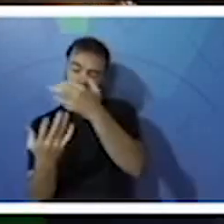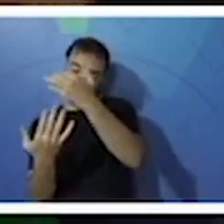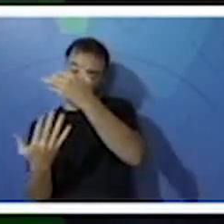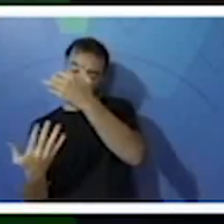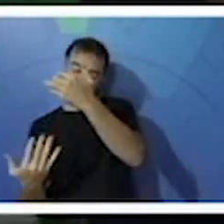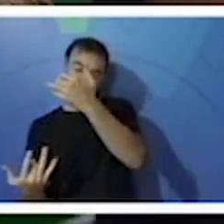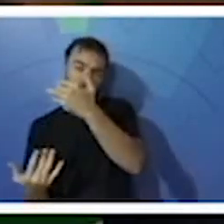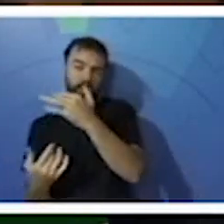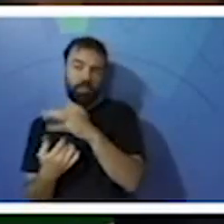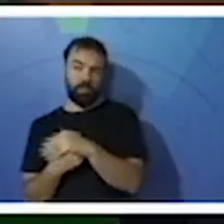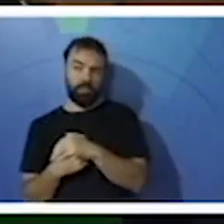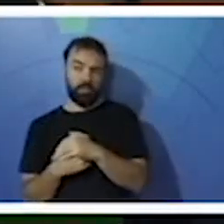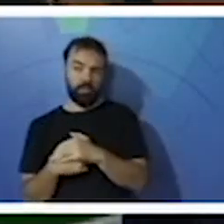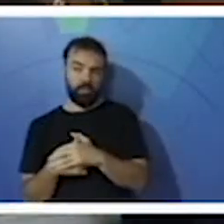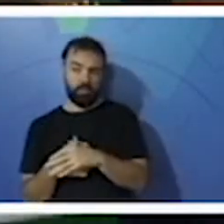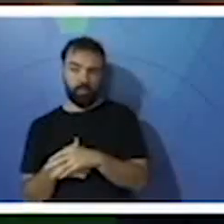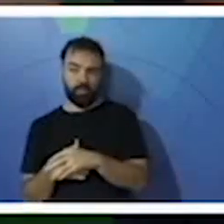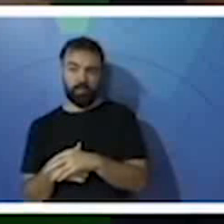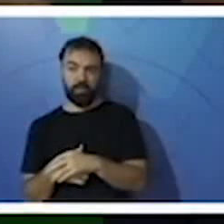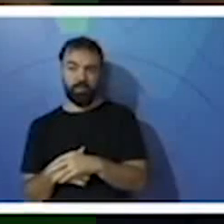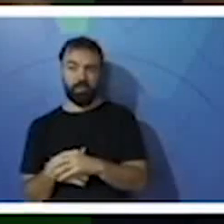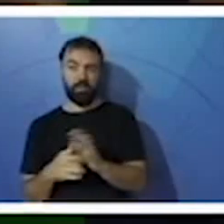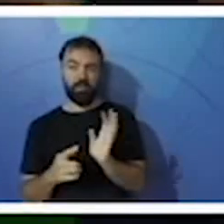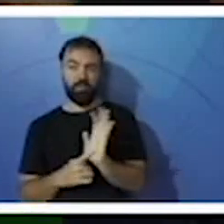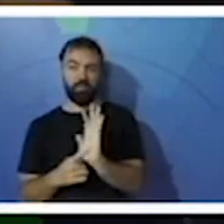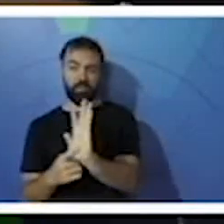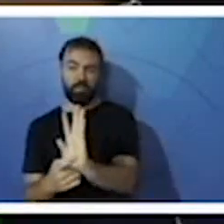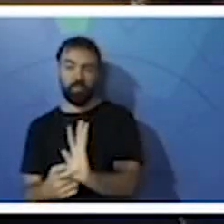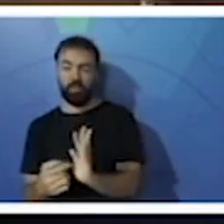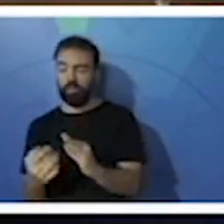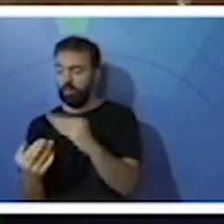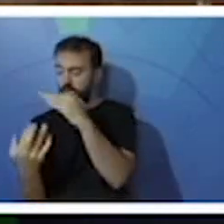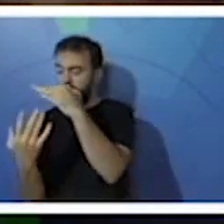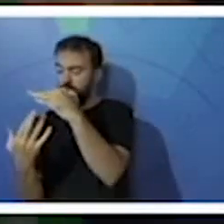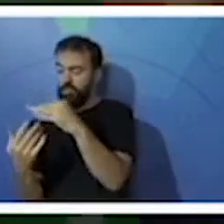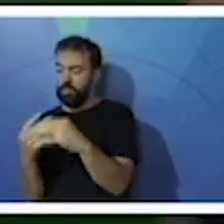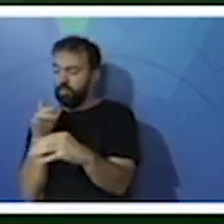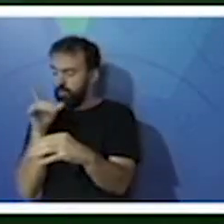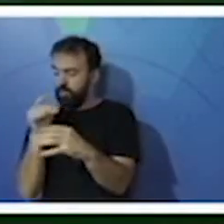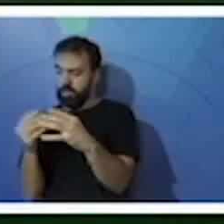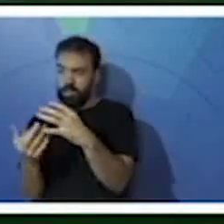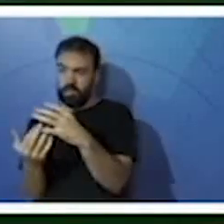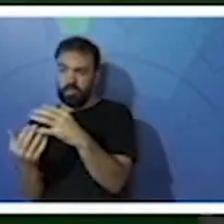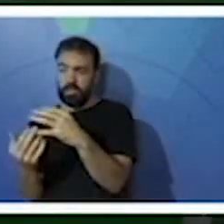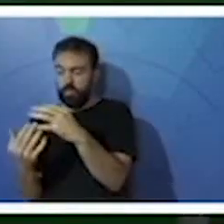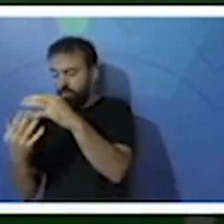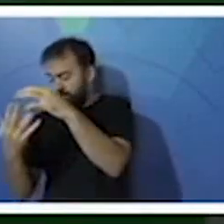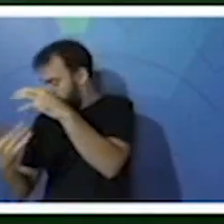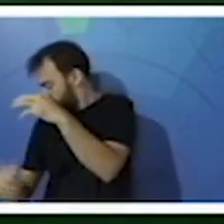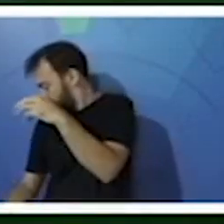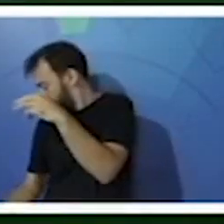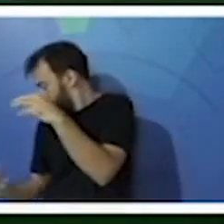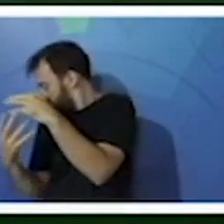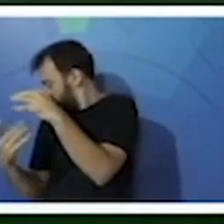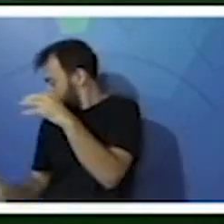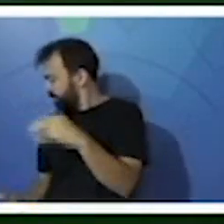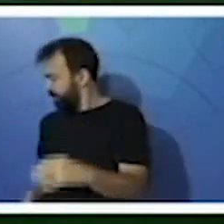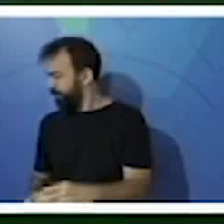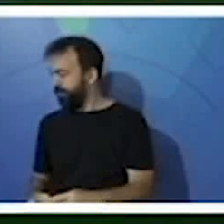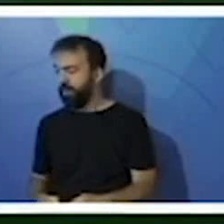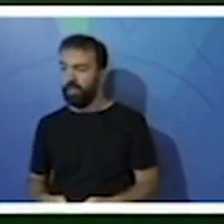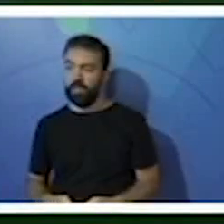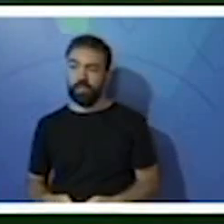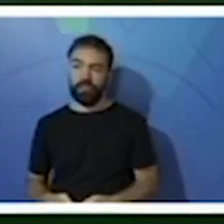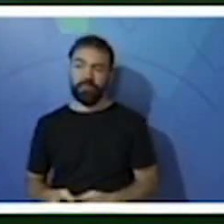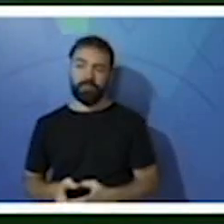procedimento que nós fizemos, o que que representa, né? A água que as aves dispensam durante a